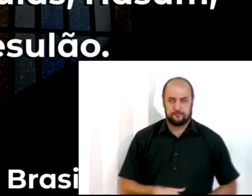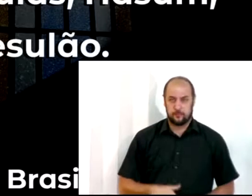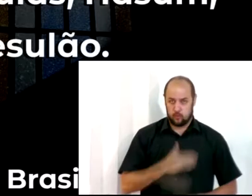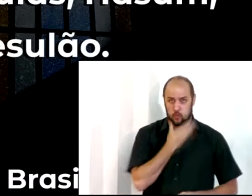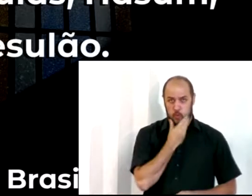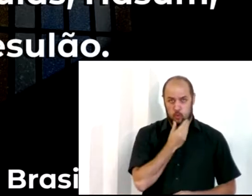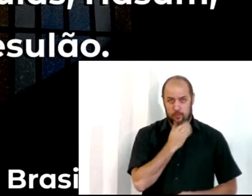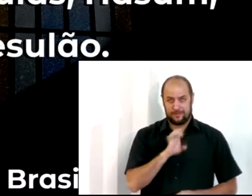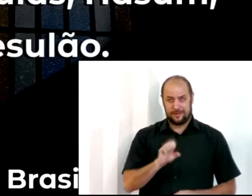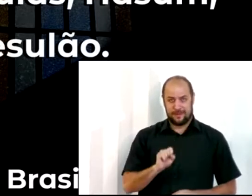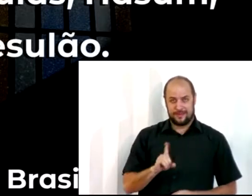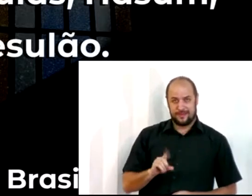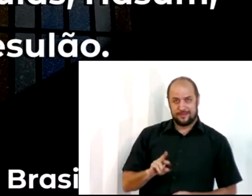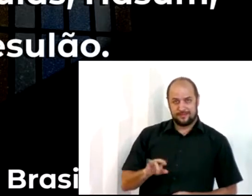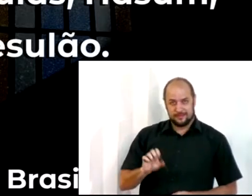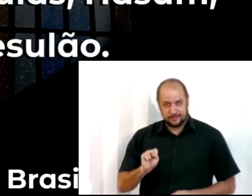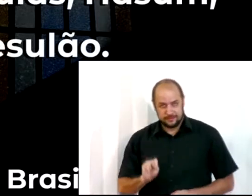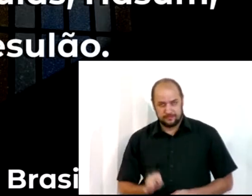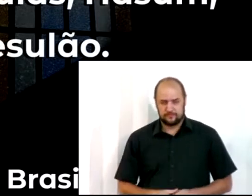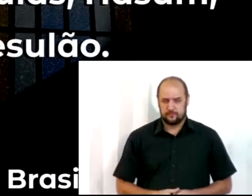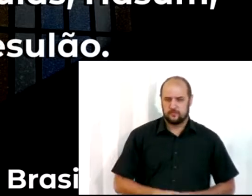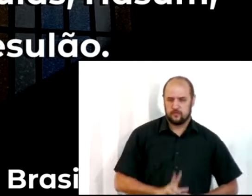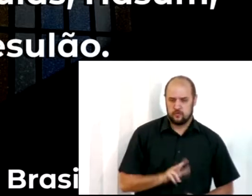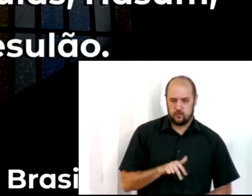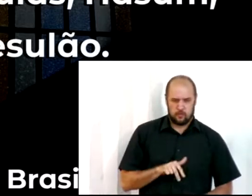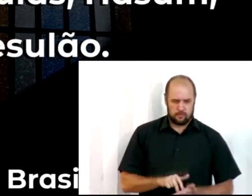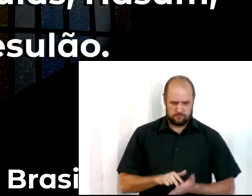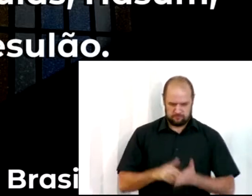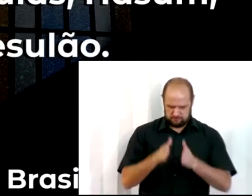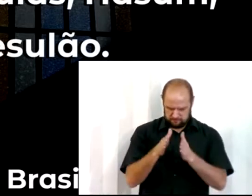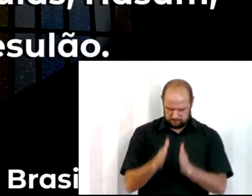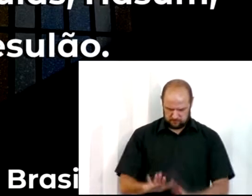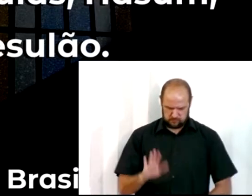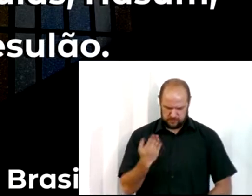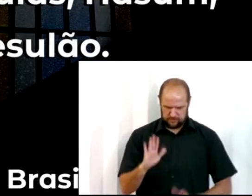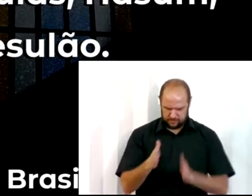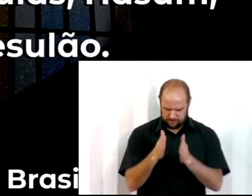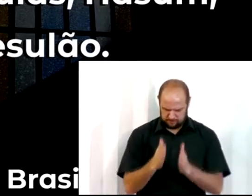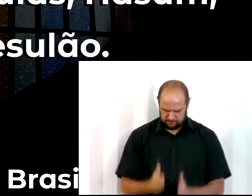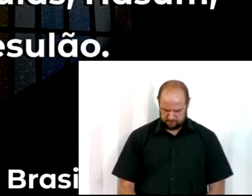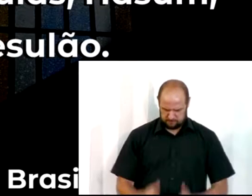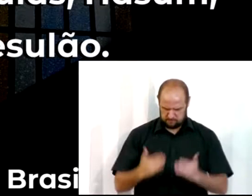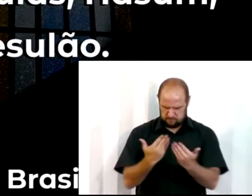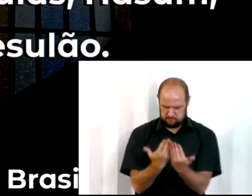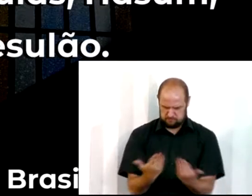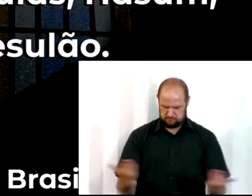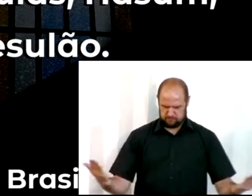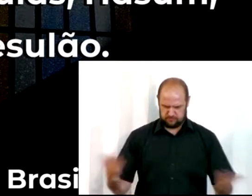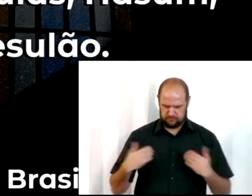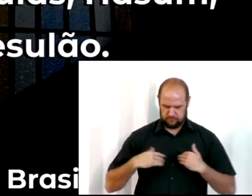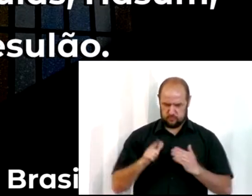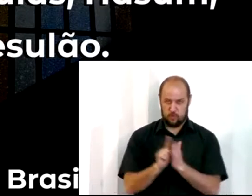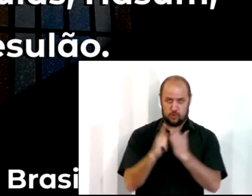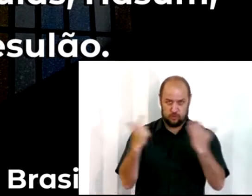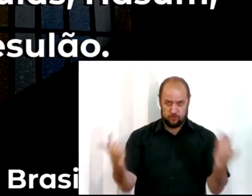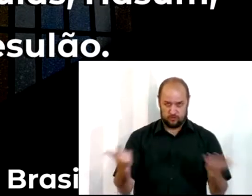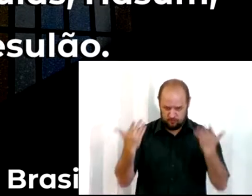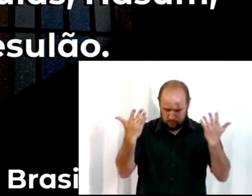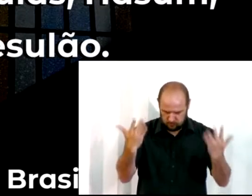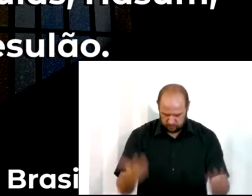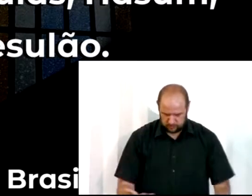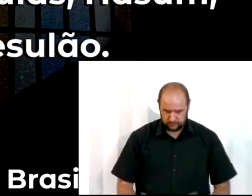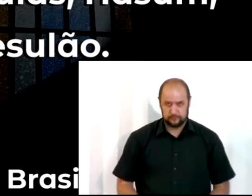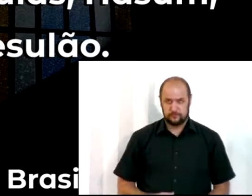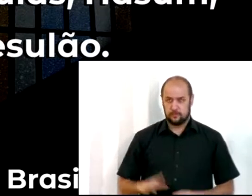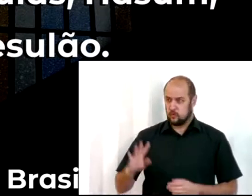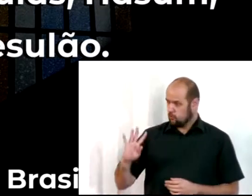escriba, estava num púlpito de madeira que fizeram para aquele fim. Estavam em pé junto a ele